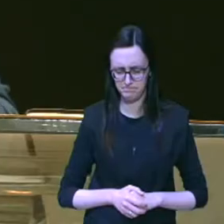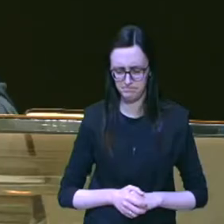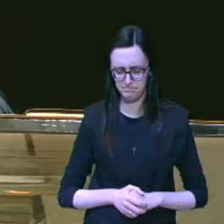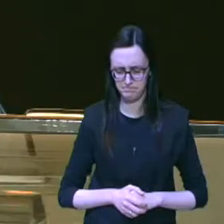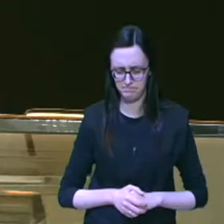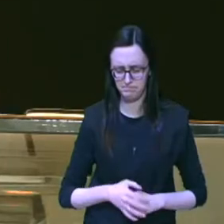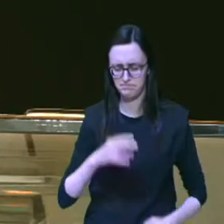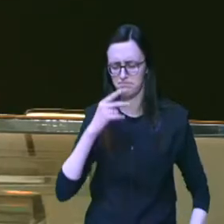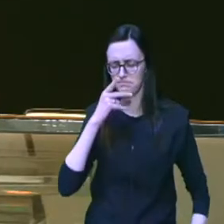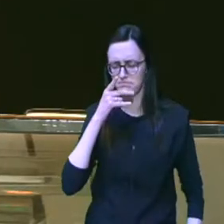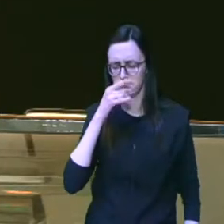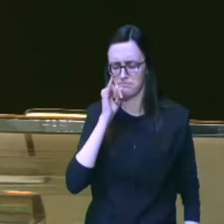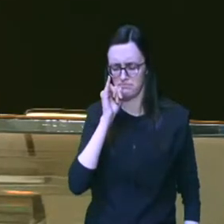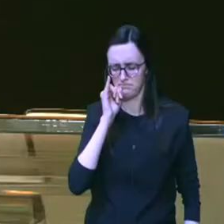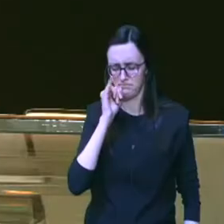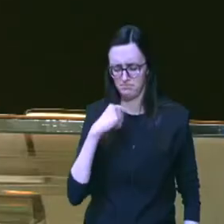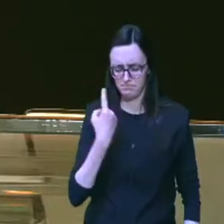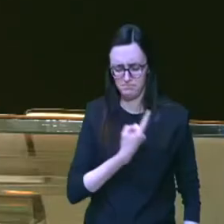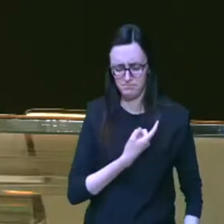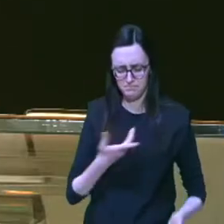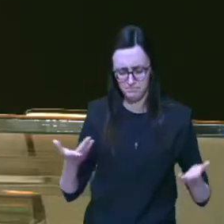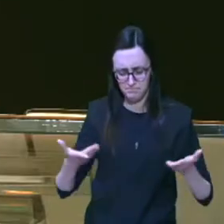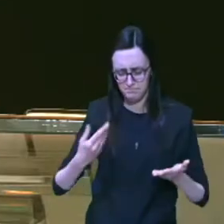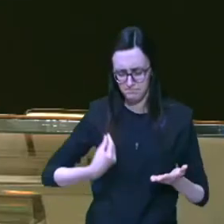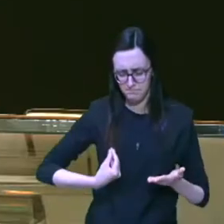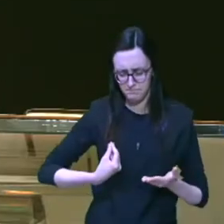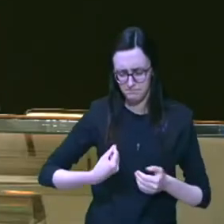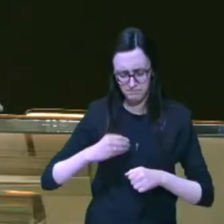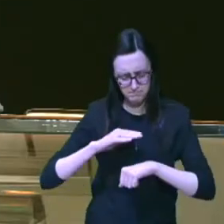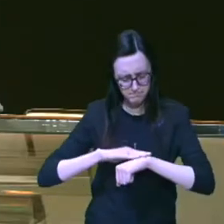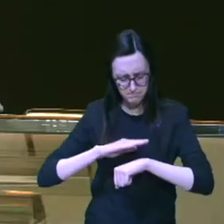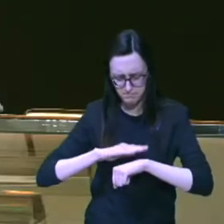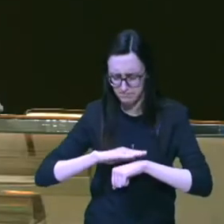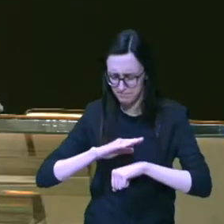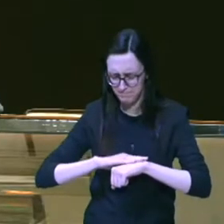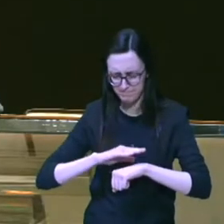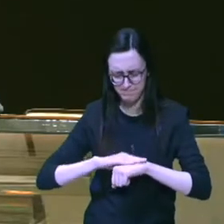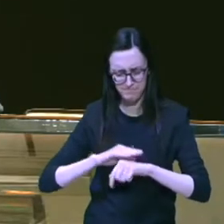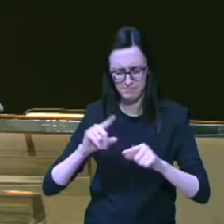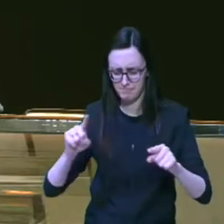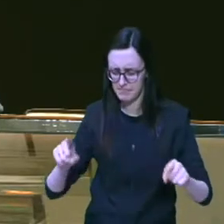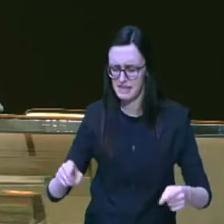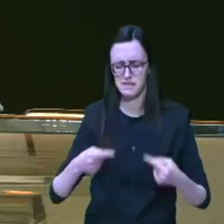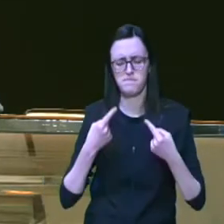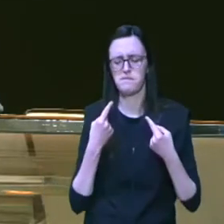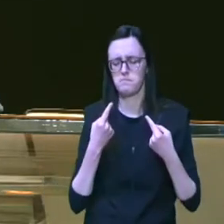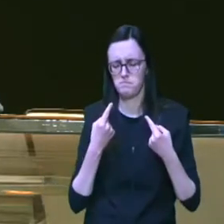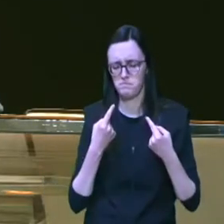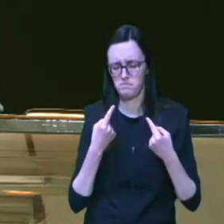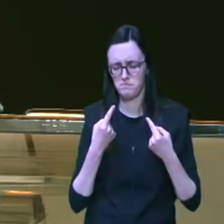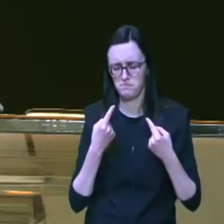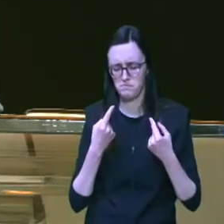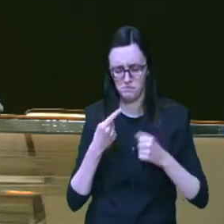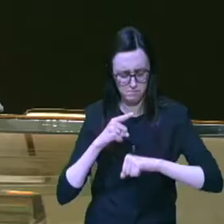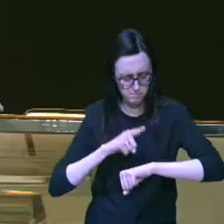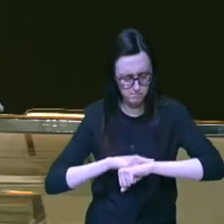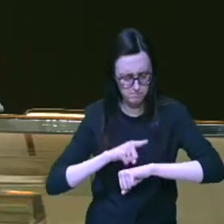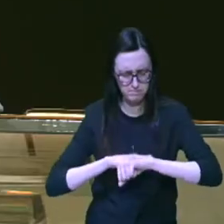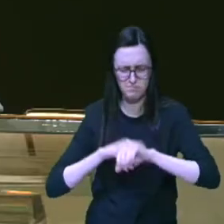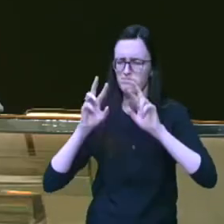Pai nós estamos vivendo um momento tão desafiador, momento tão